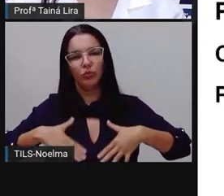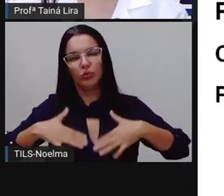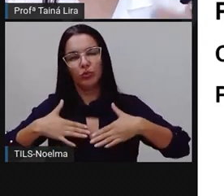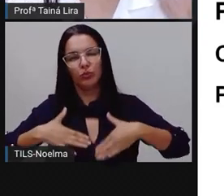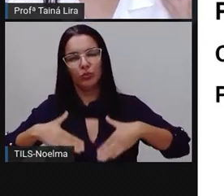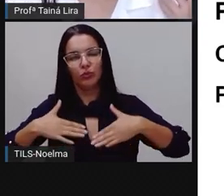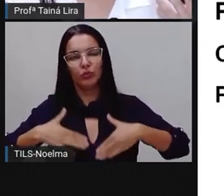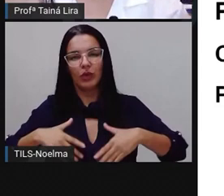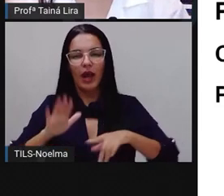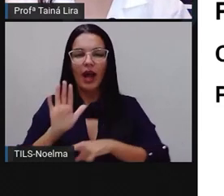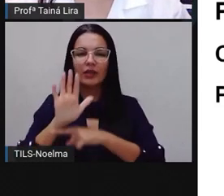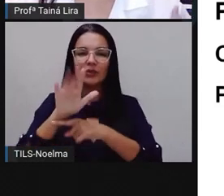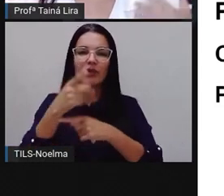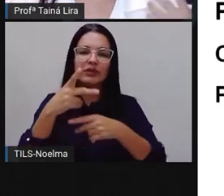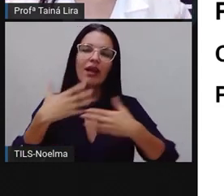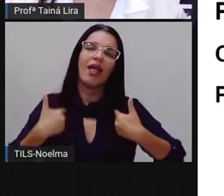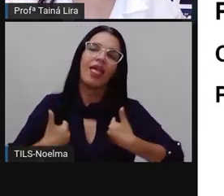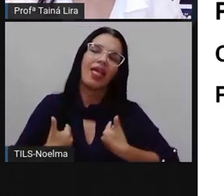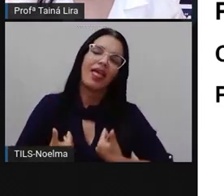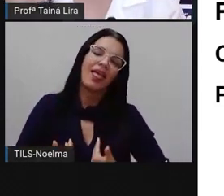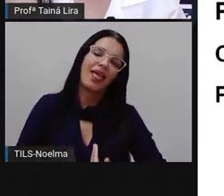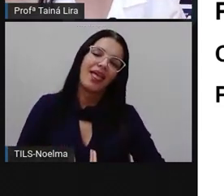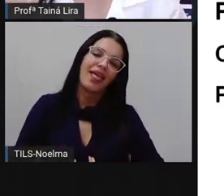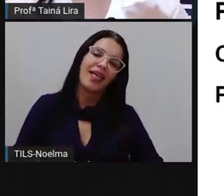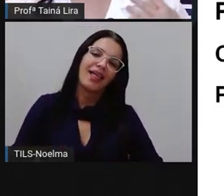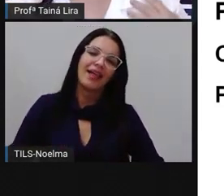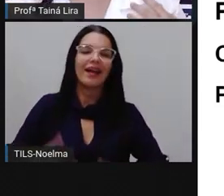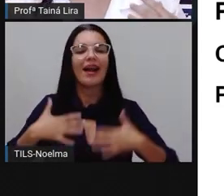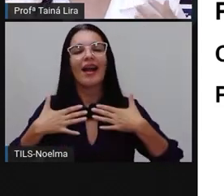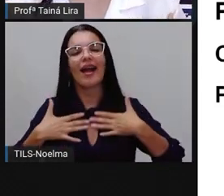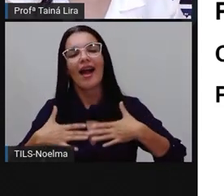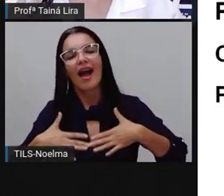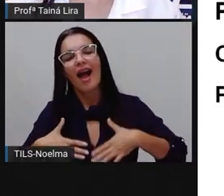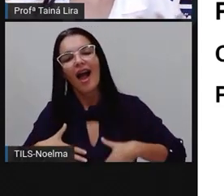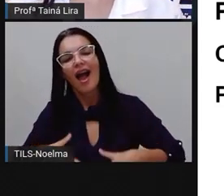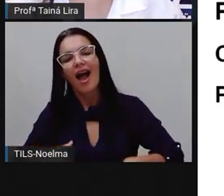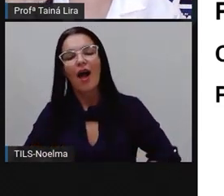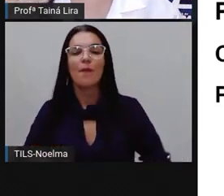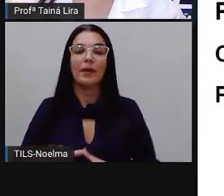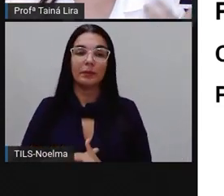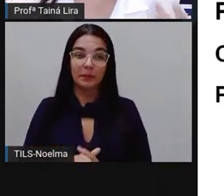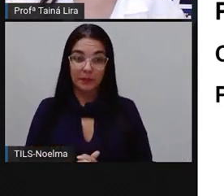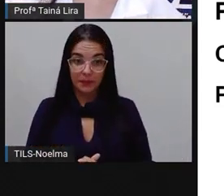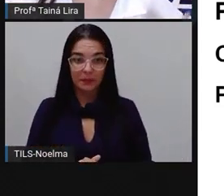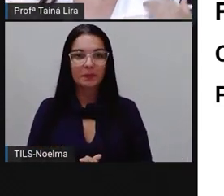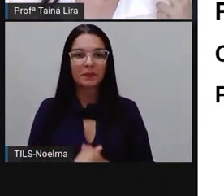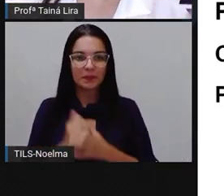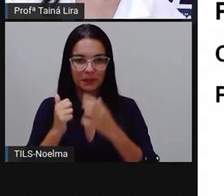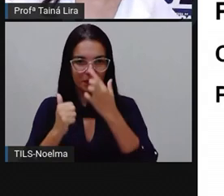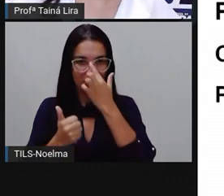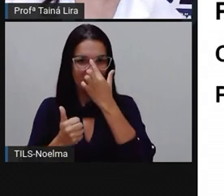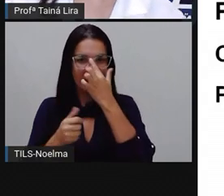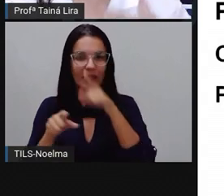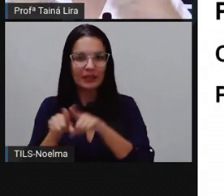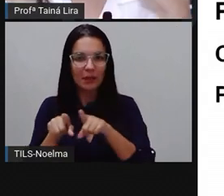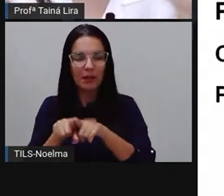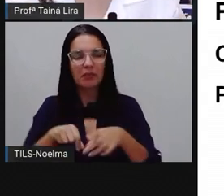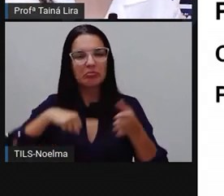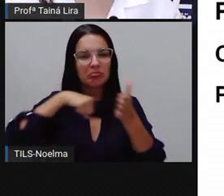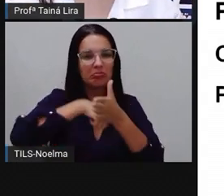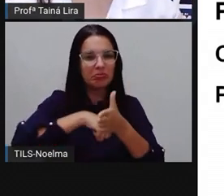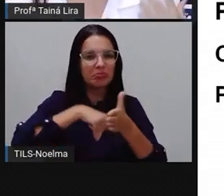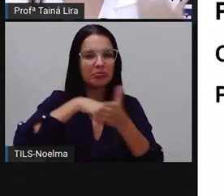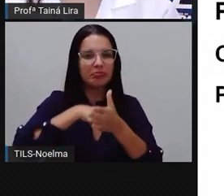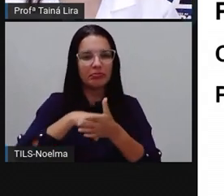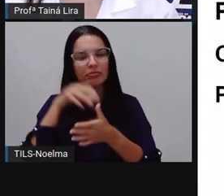ajuda ali, ó, a relaxar, a deixar a pessoa mais calma, mais tranquila e ela combate a